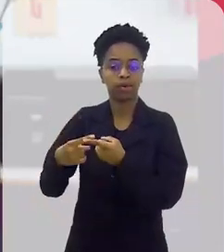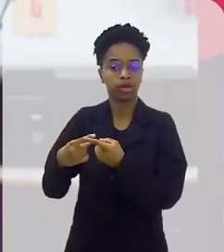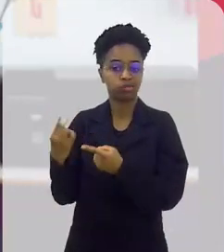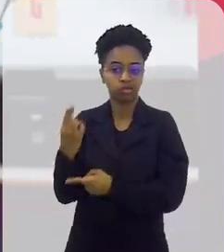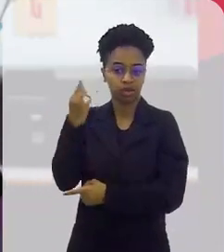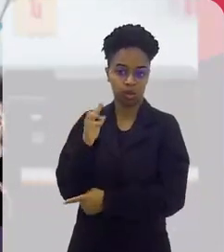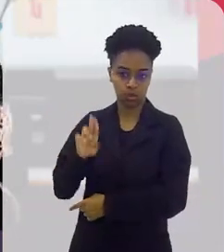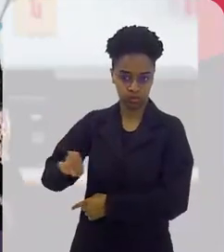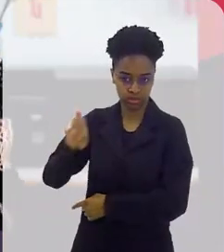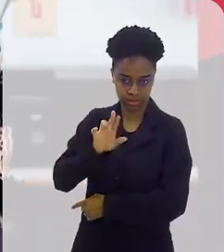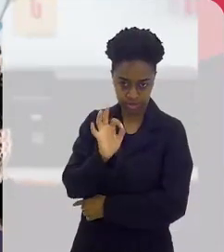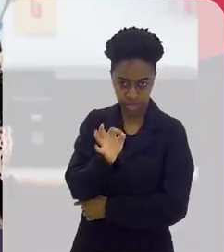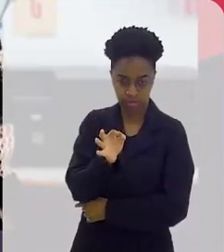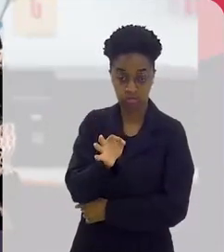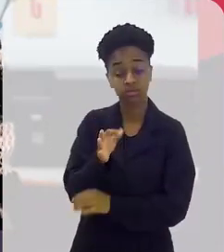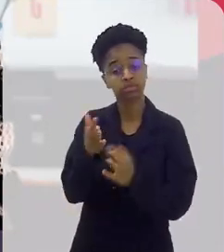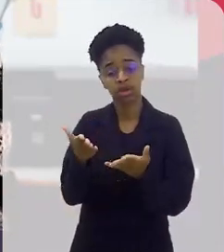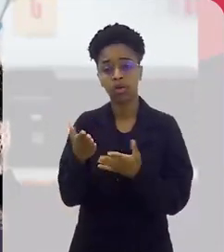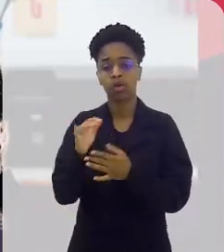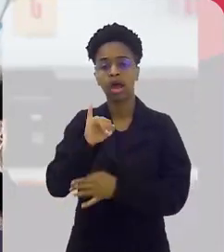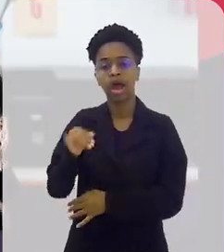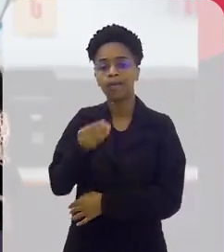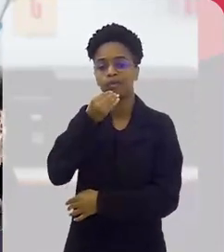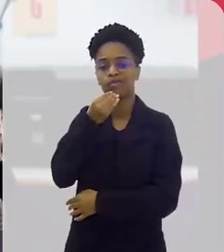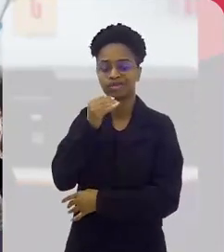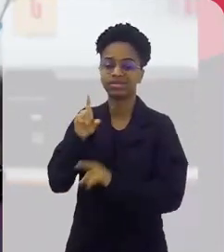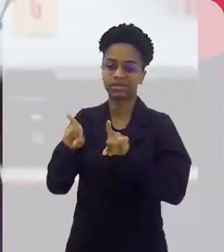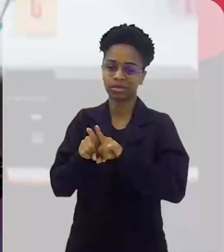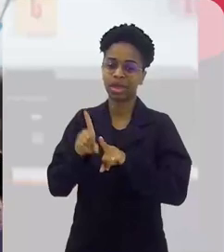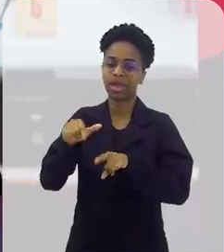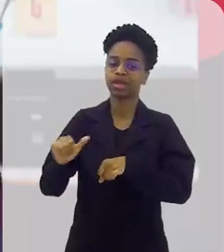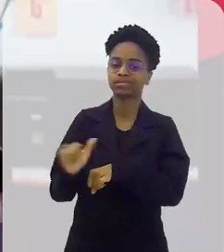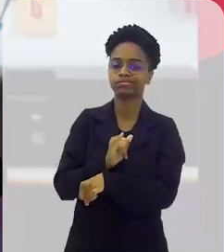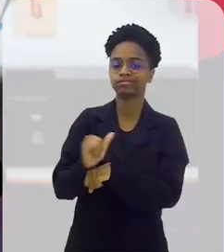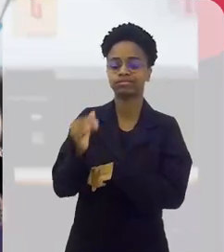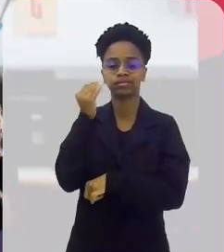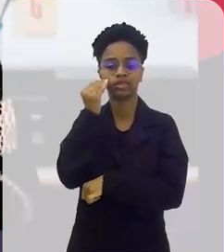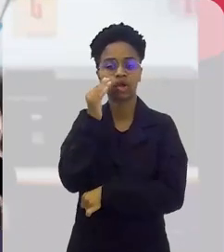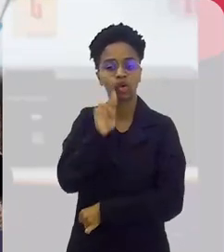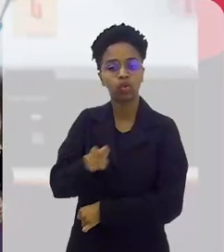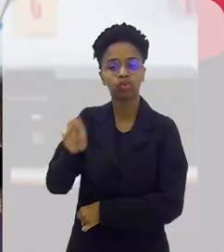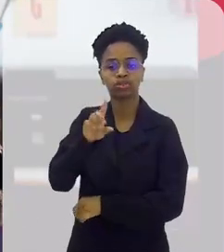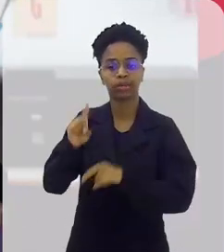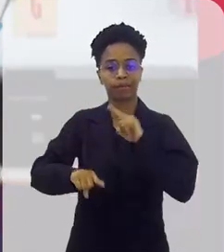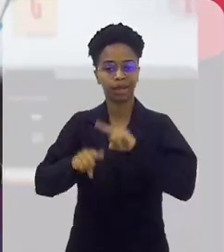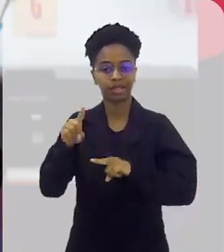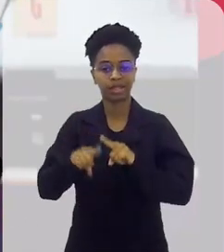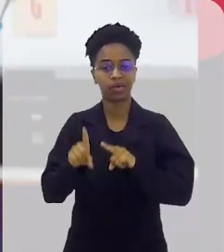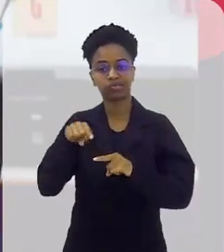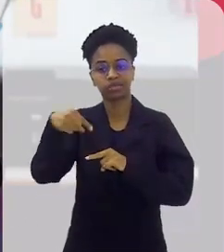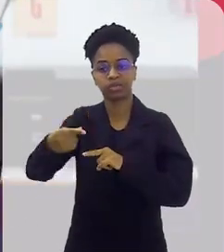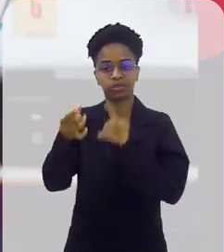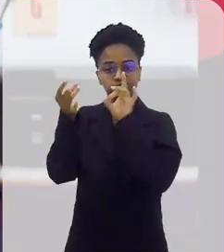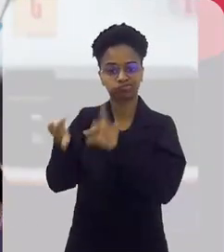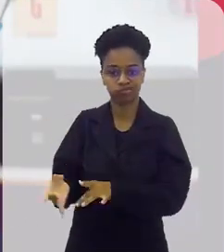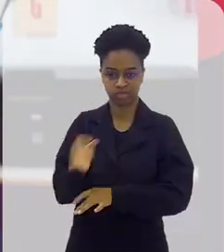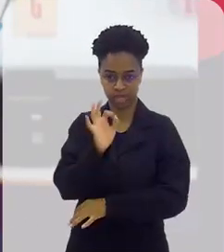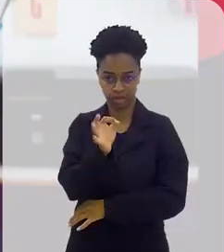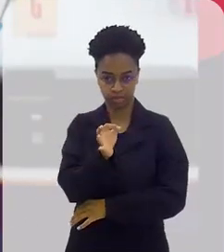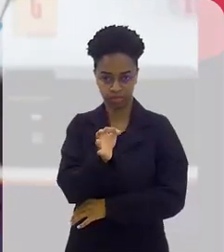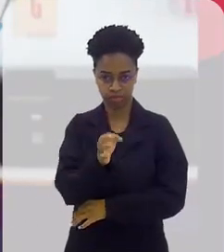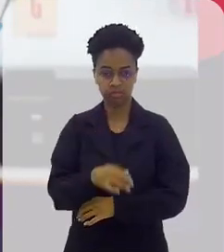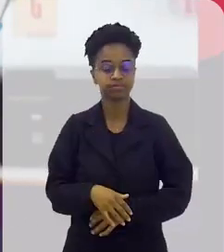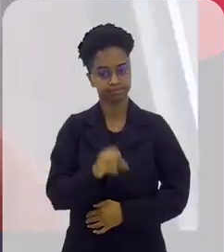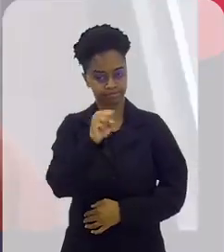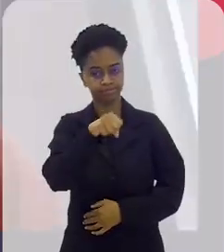descartado. Então, esse aproveitamento é uma maneira também de aproveitar uma matéria-prima que está sendo descartada, é